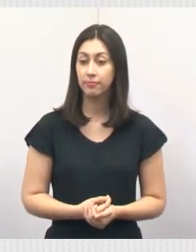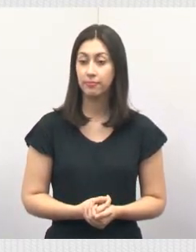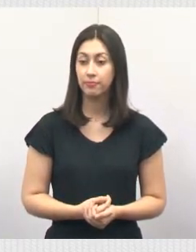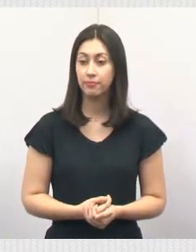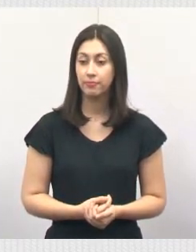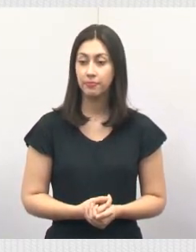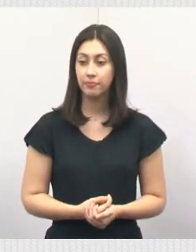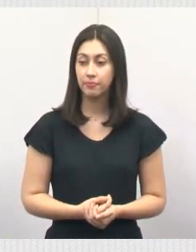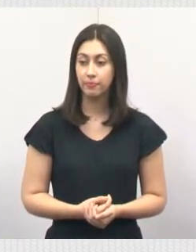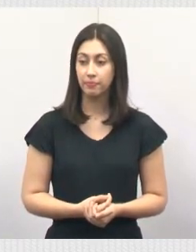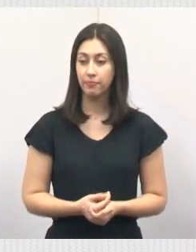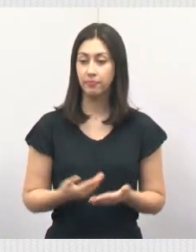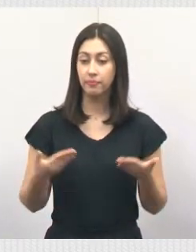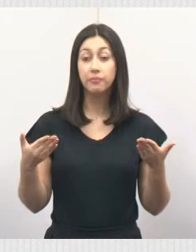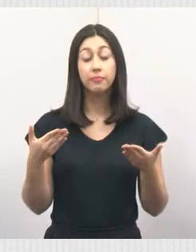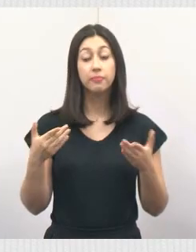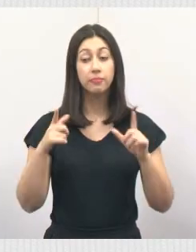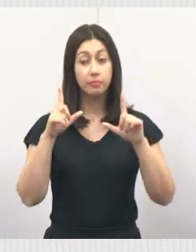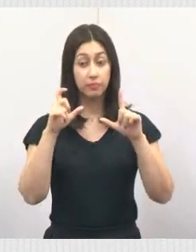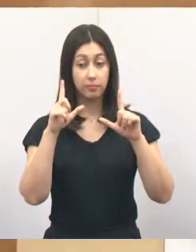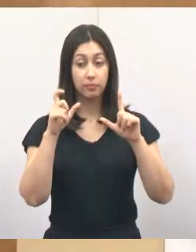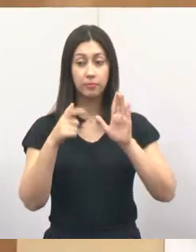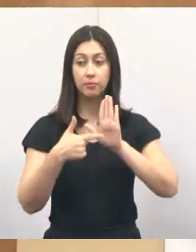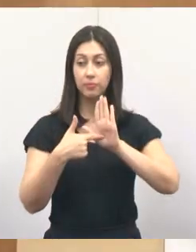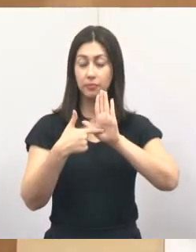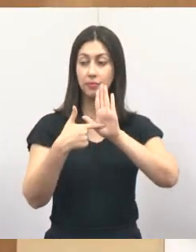Agora, as fotos que vão aparecer,